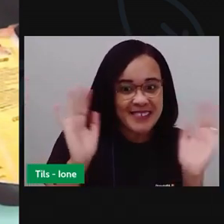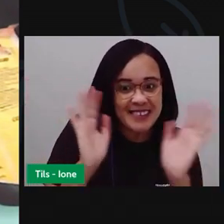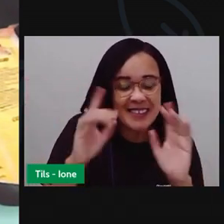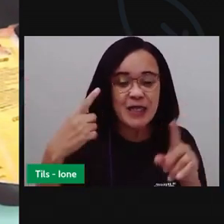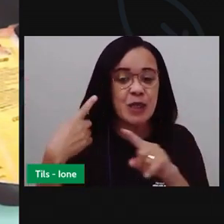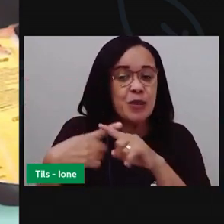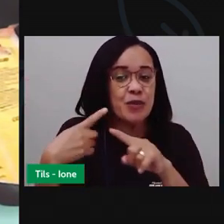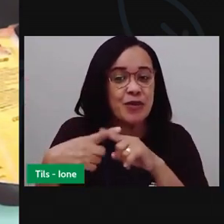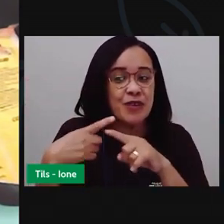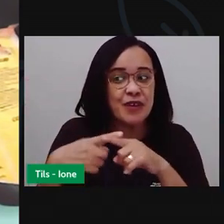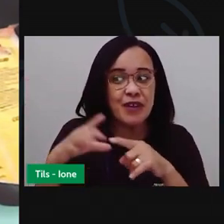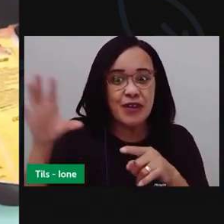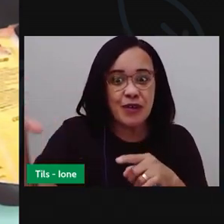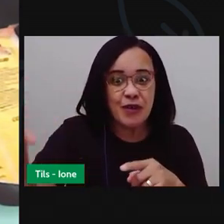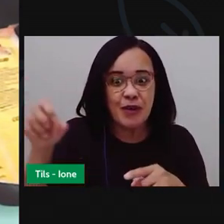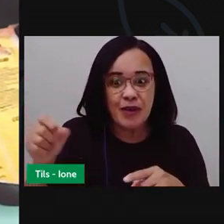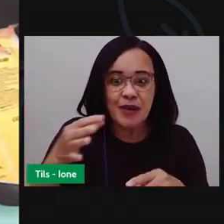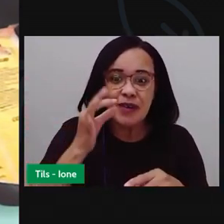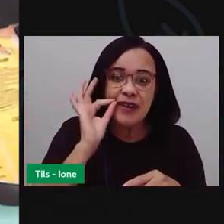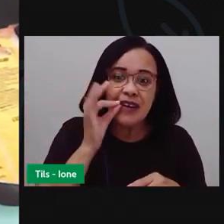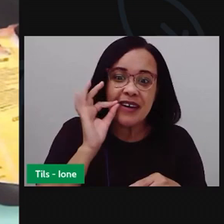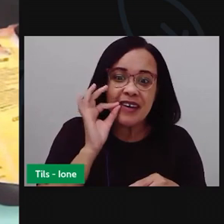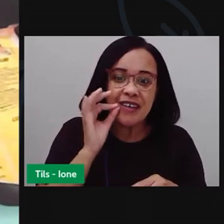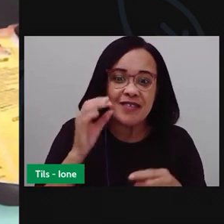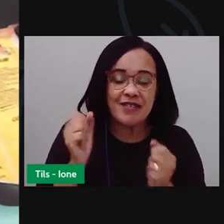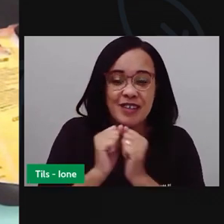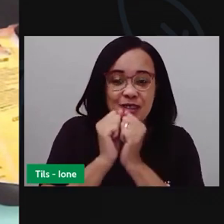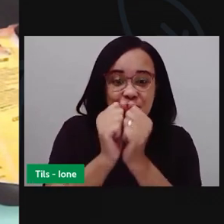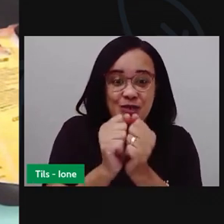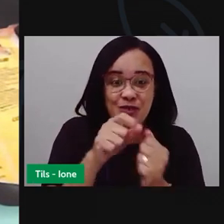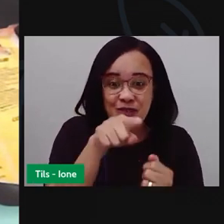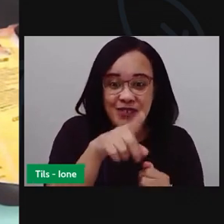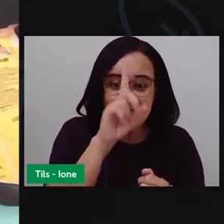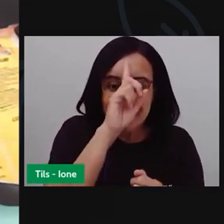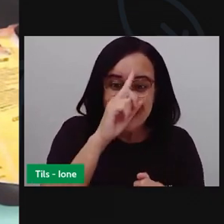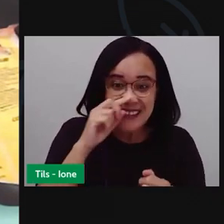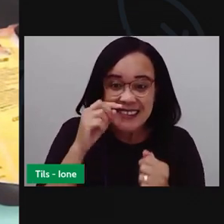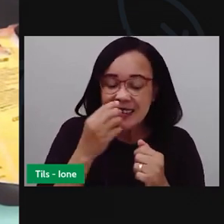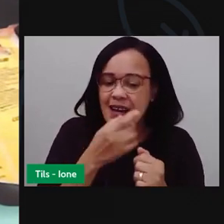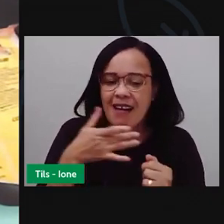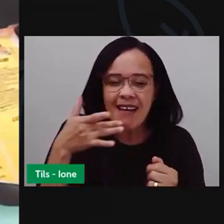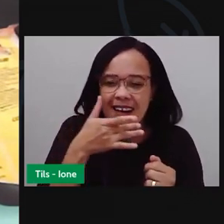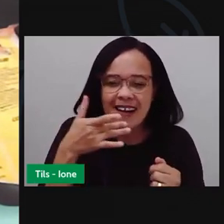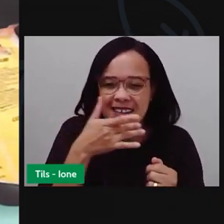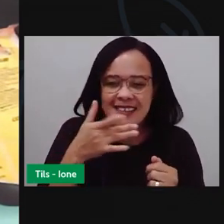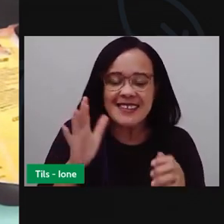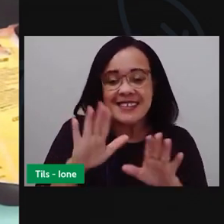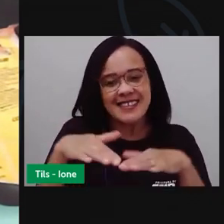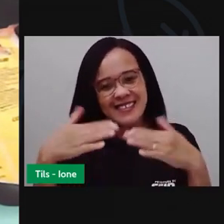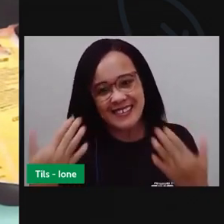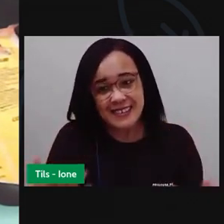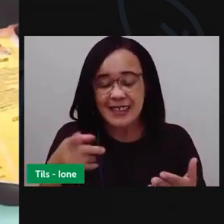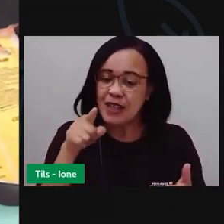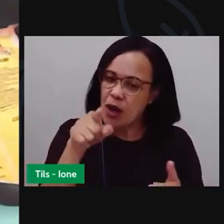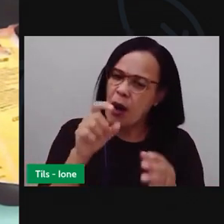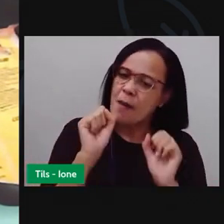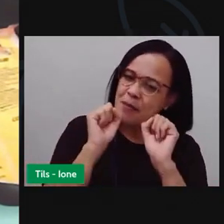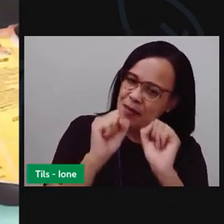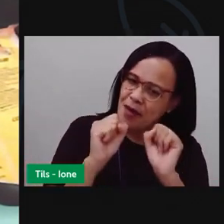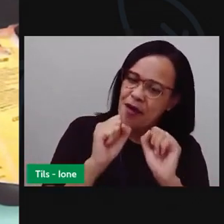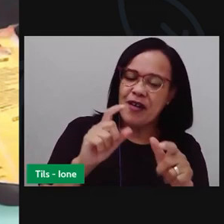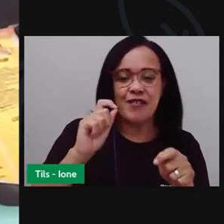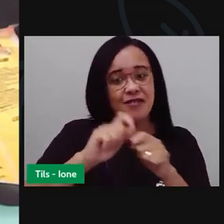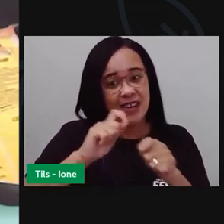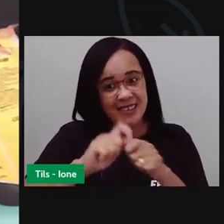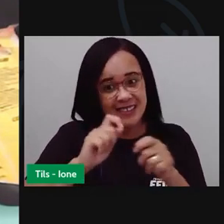tomar café e comer esse cuscuz bem gostoso. Então, você pode aí reproduzir essa receita